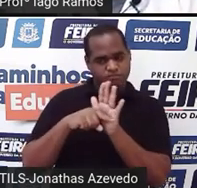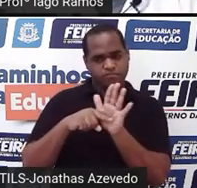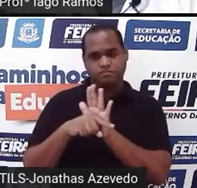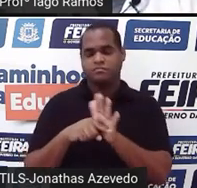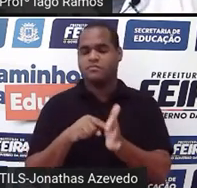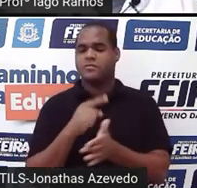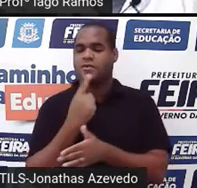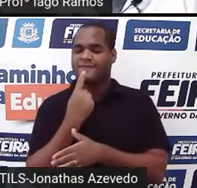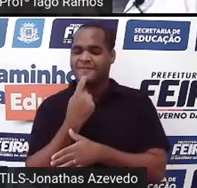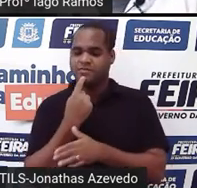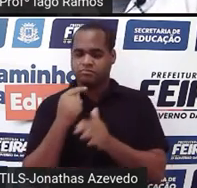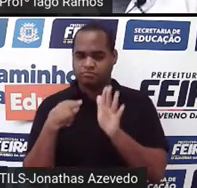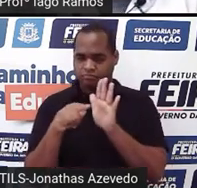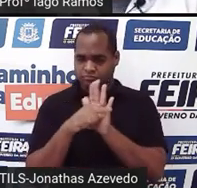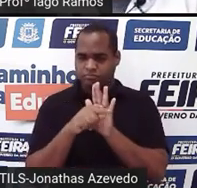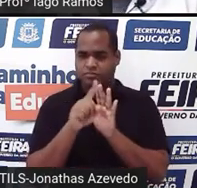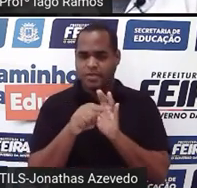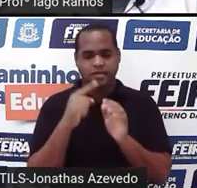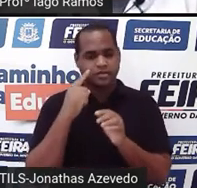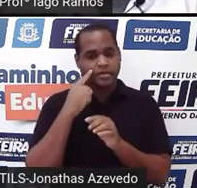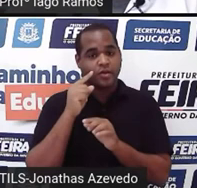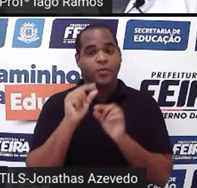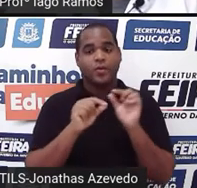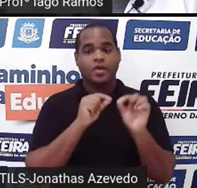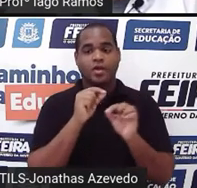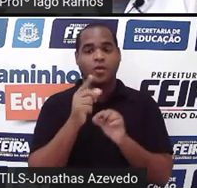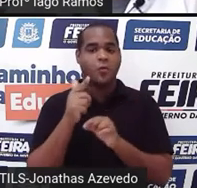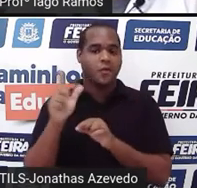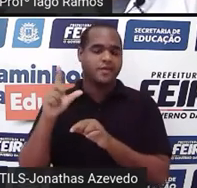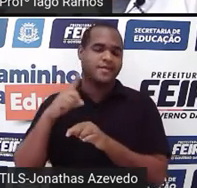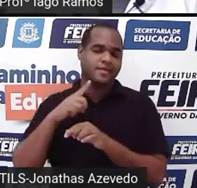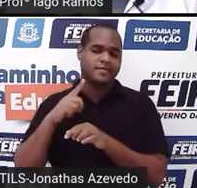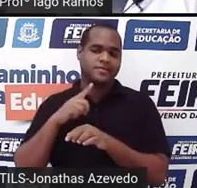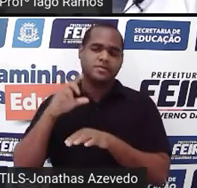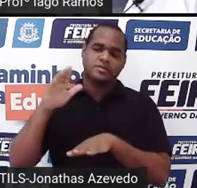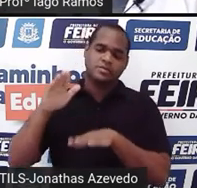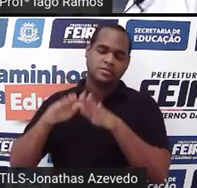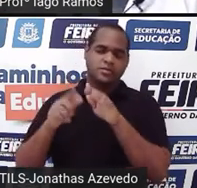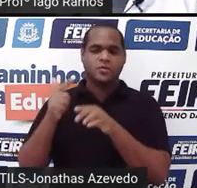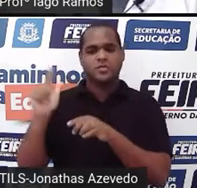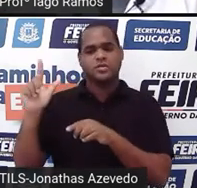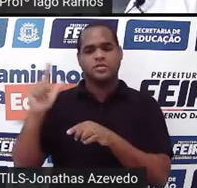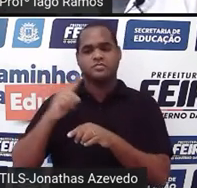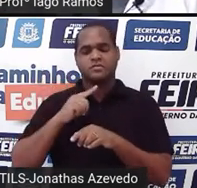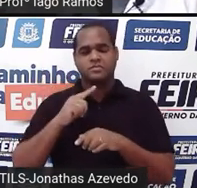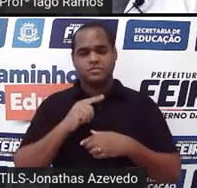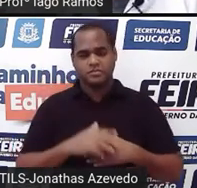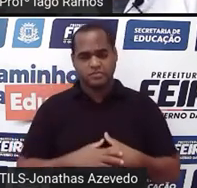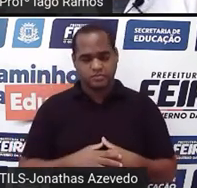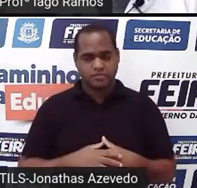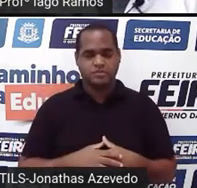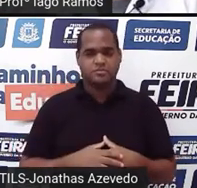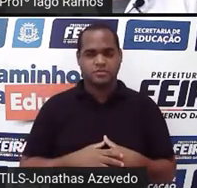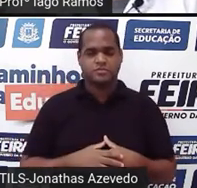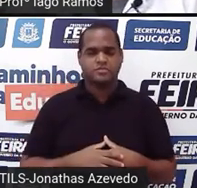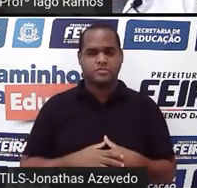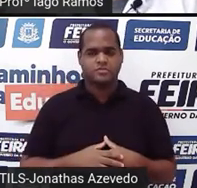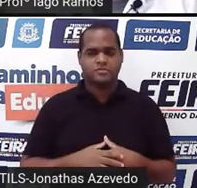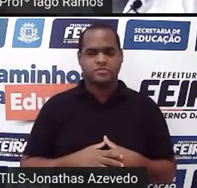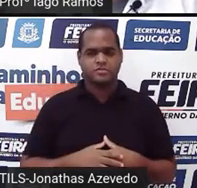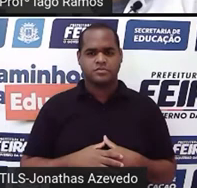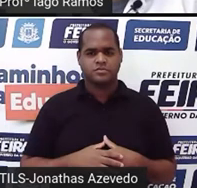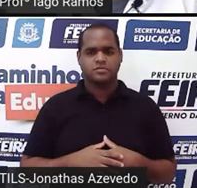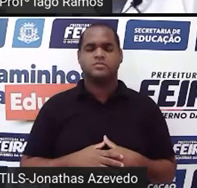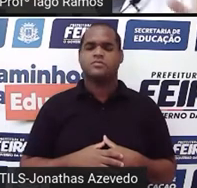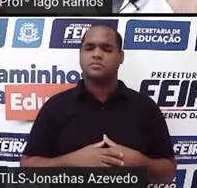é uma variável, a parte cinza é outra variável, tá? E o que são essas variáveis, essas variáveis,